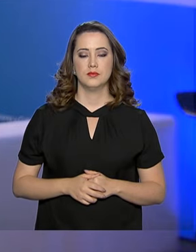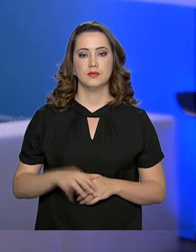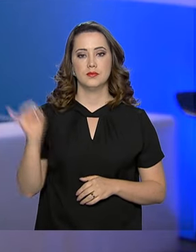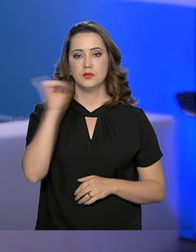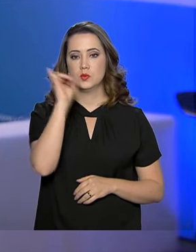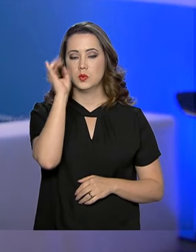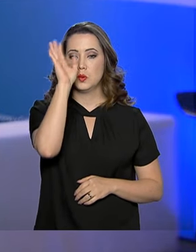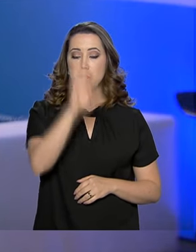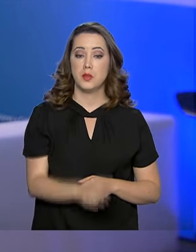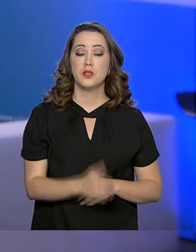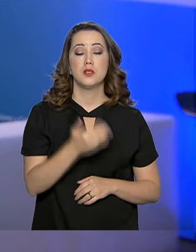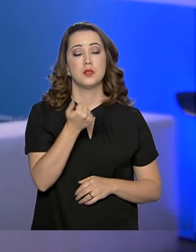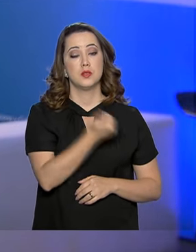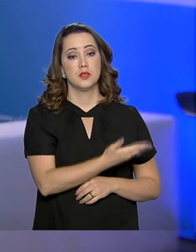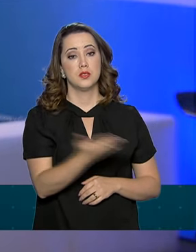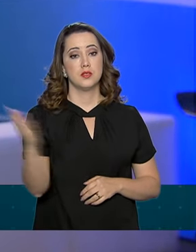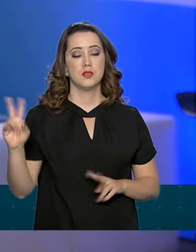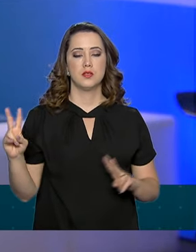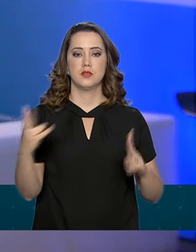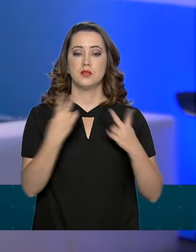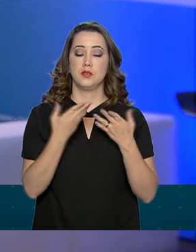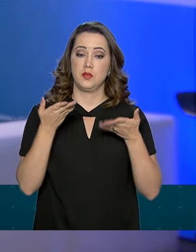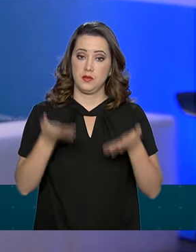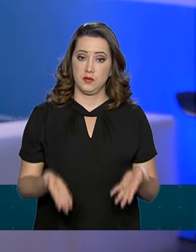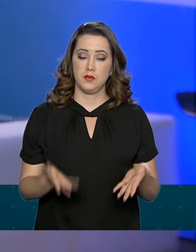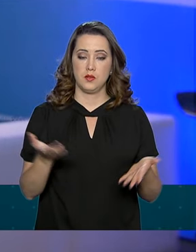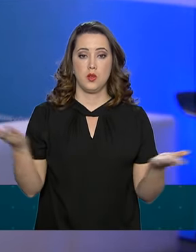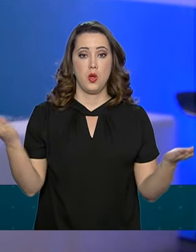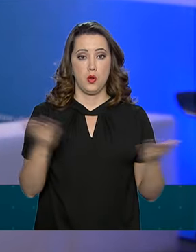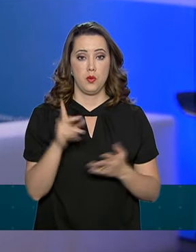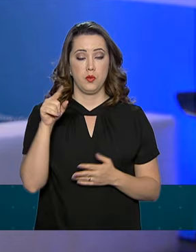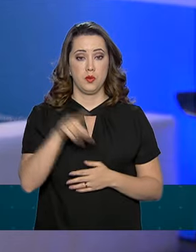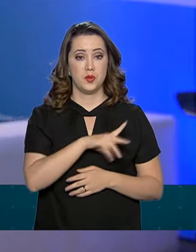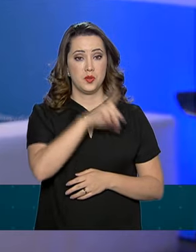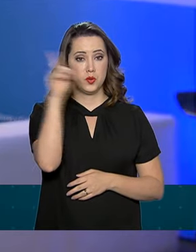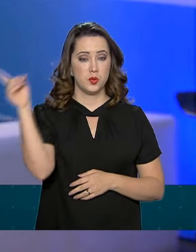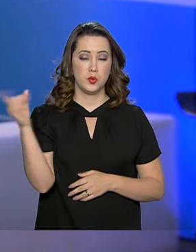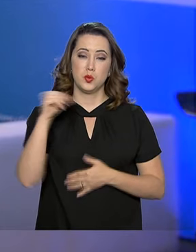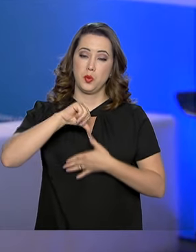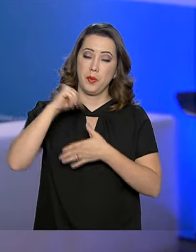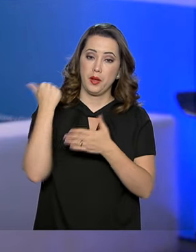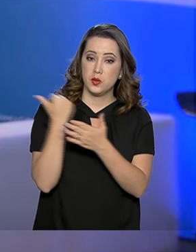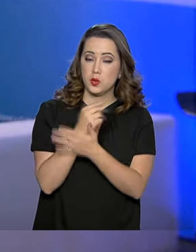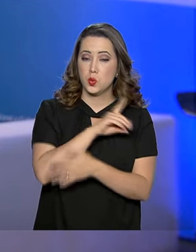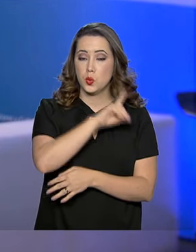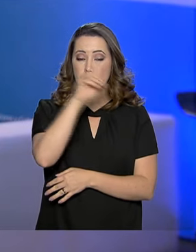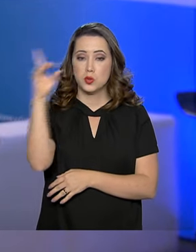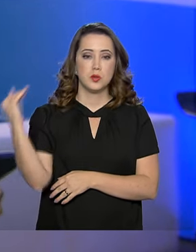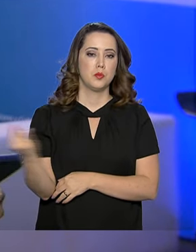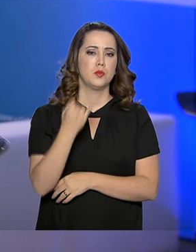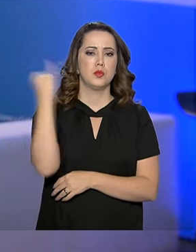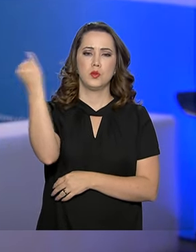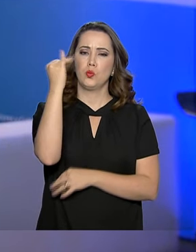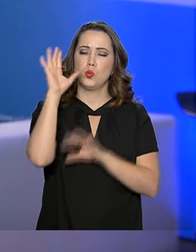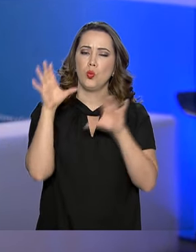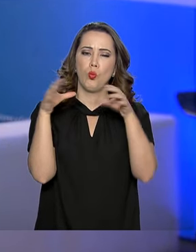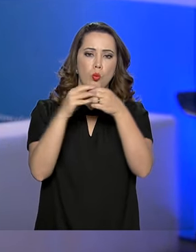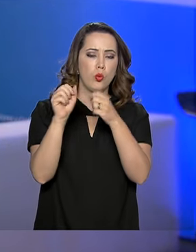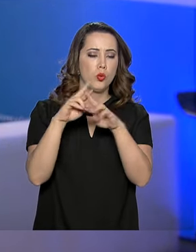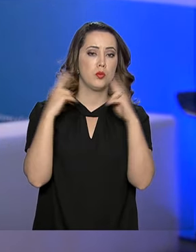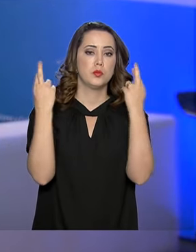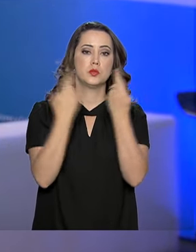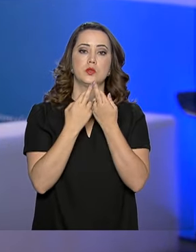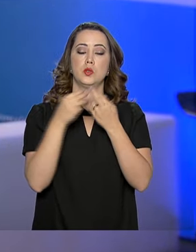Oi, boa tarde, Lilian. Boa tarde a todos que nos acompanham. Olha, hoje, nesse dia de Mercosul, foi um dia marcado pelas plenárias dos